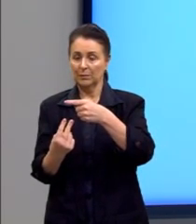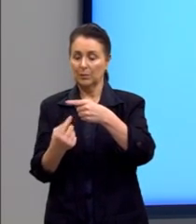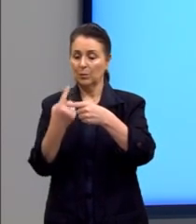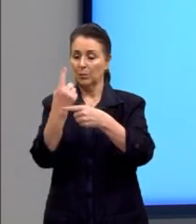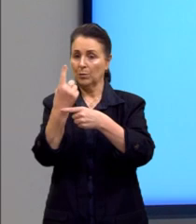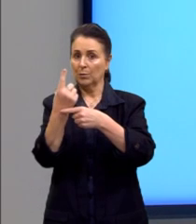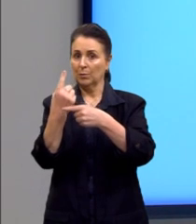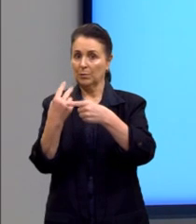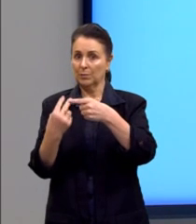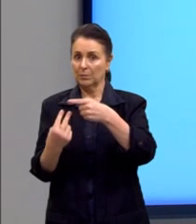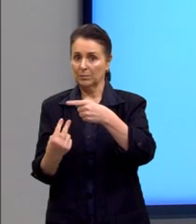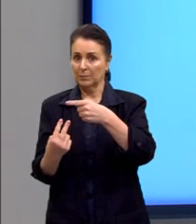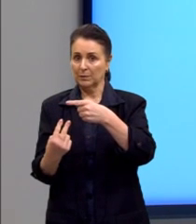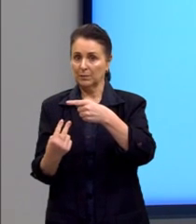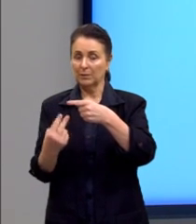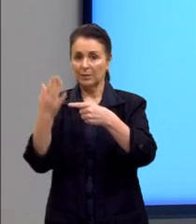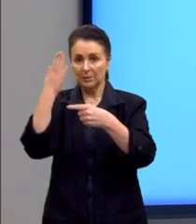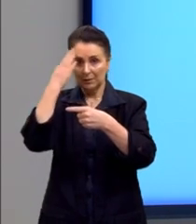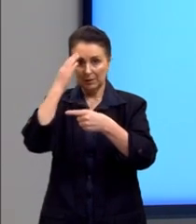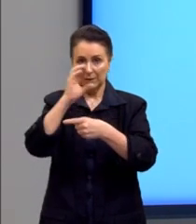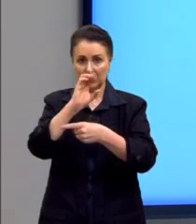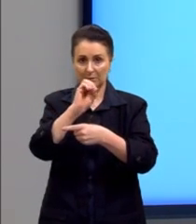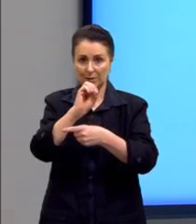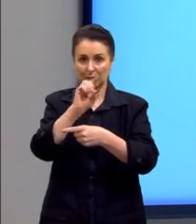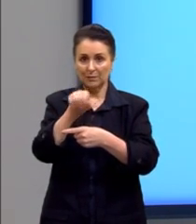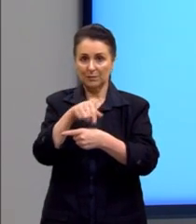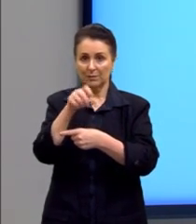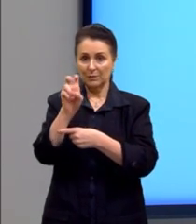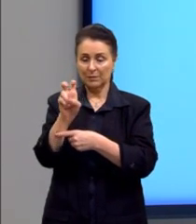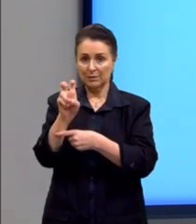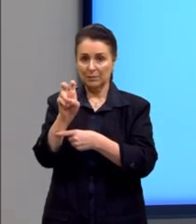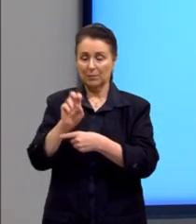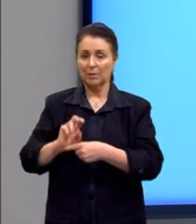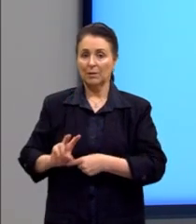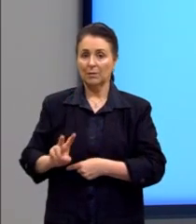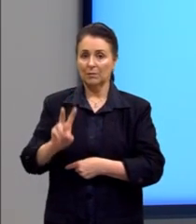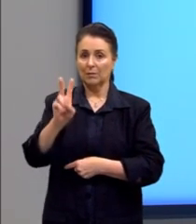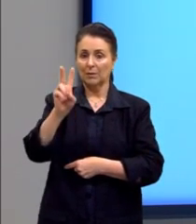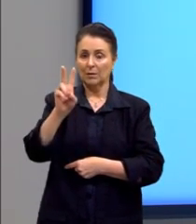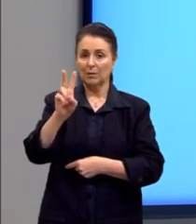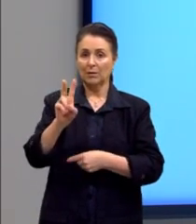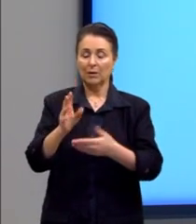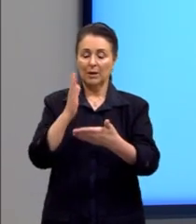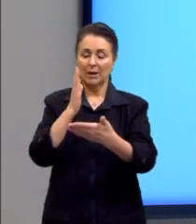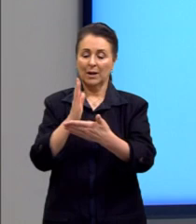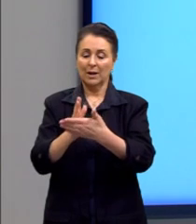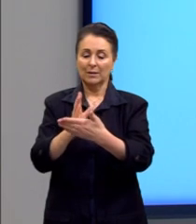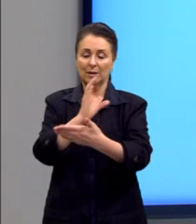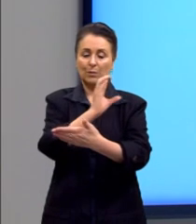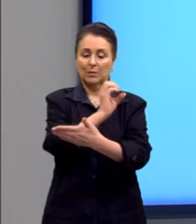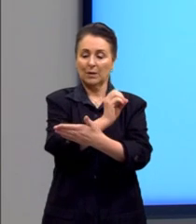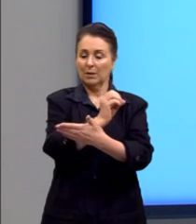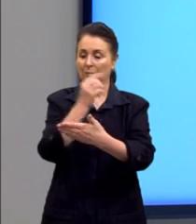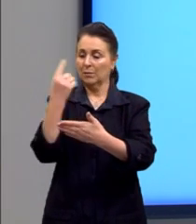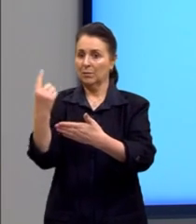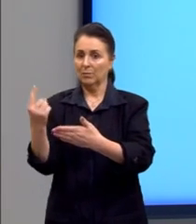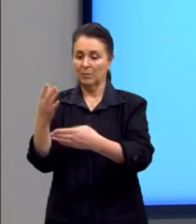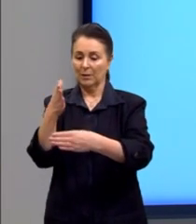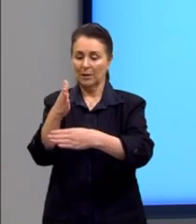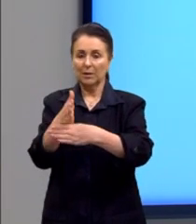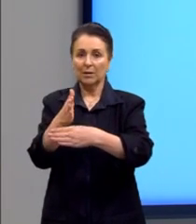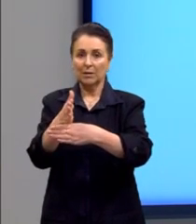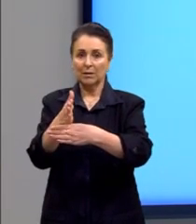meio, a gente sabe, né? Que equivale a 0,5. É um valor entre 0 e 1. Então, a nossa